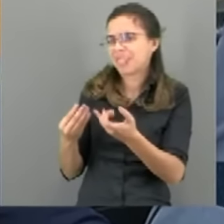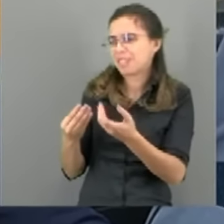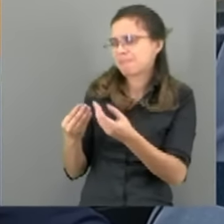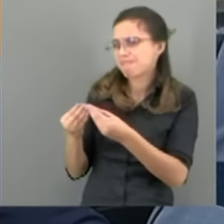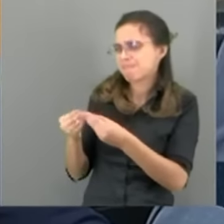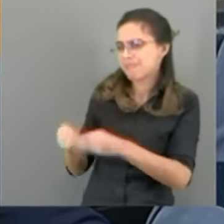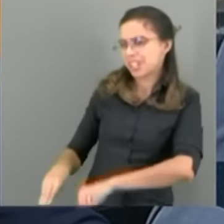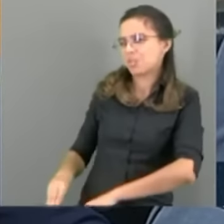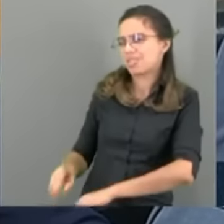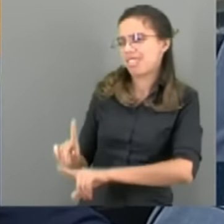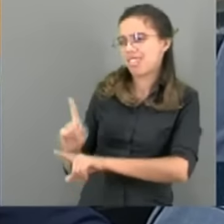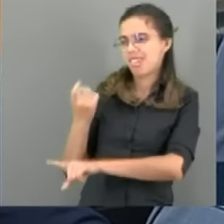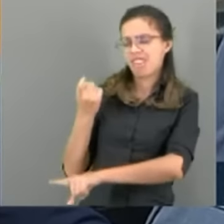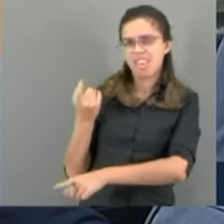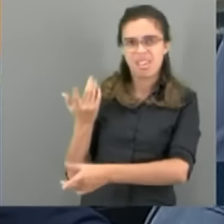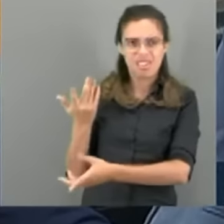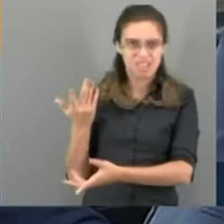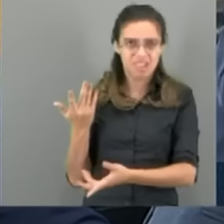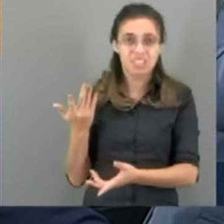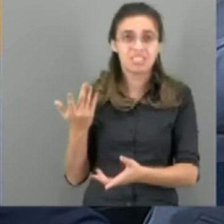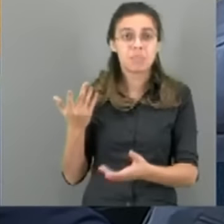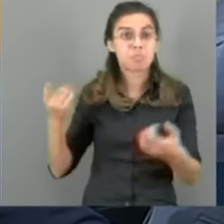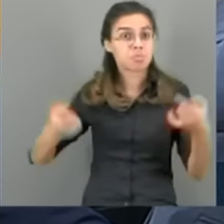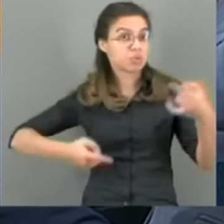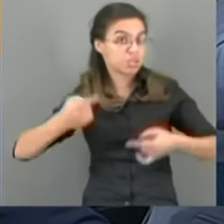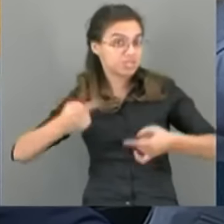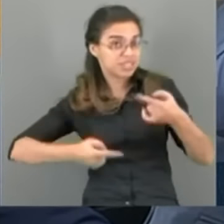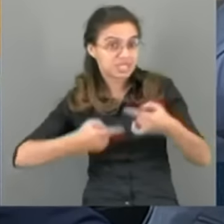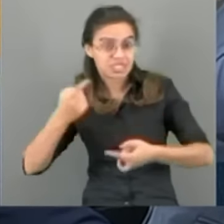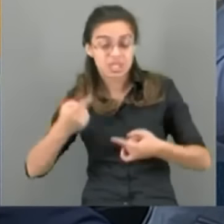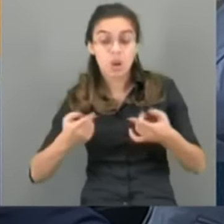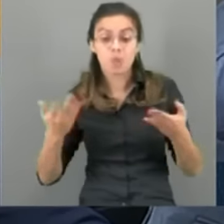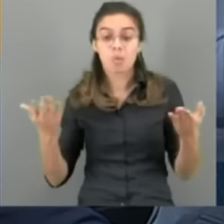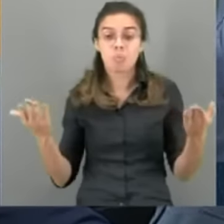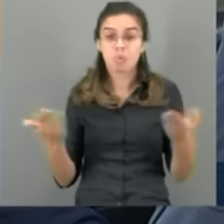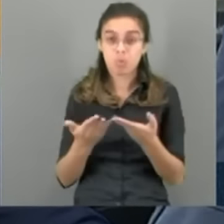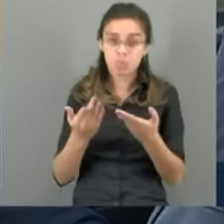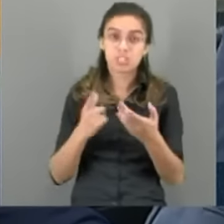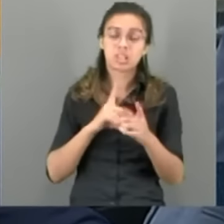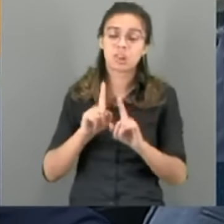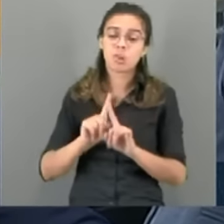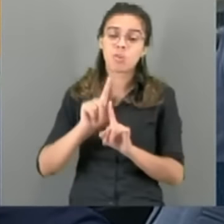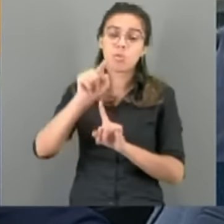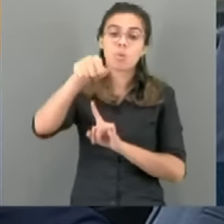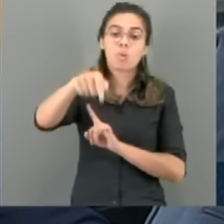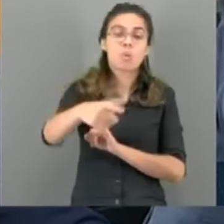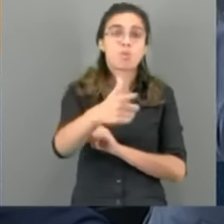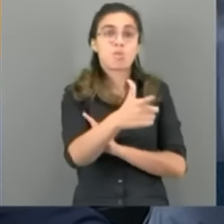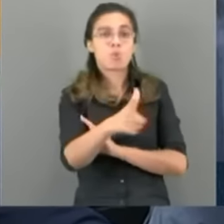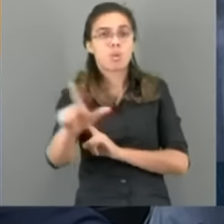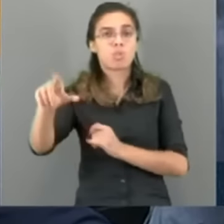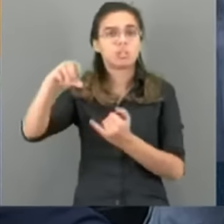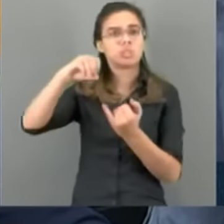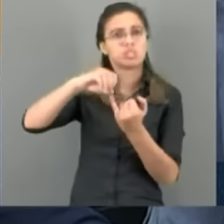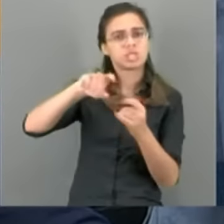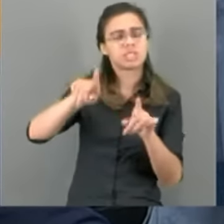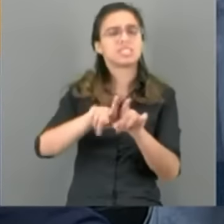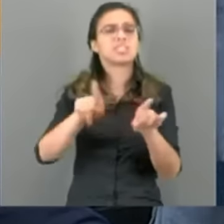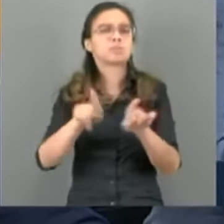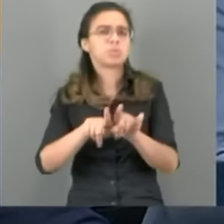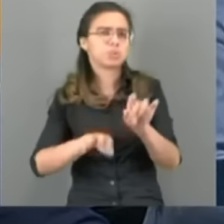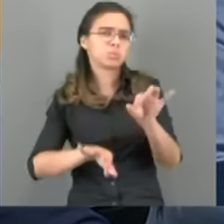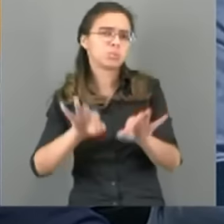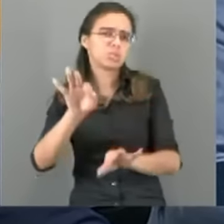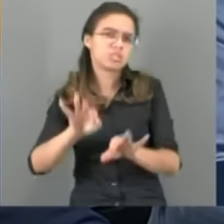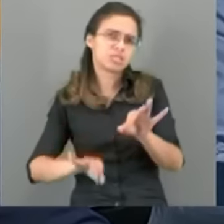da política hoje me parece ter avançado também para outras instituições, o próprio judiciário e